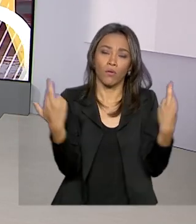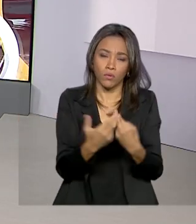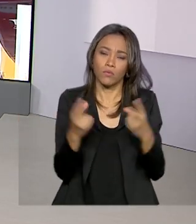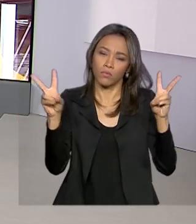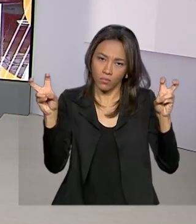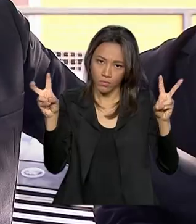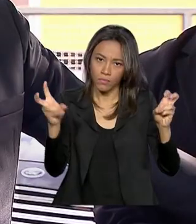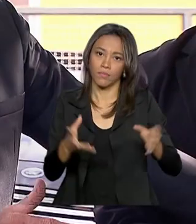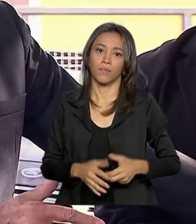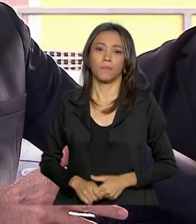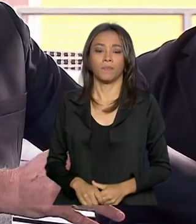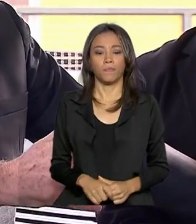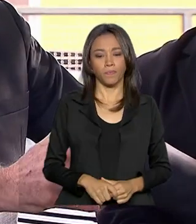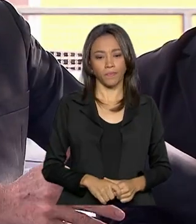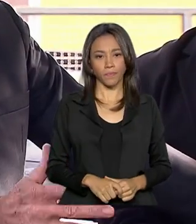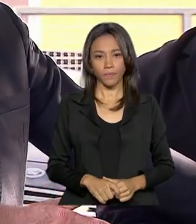assunto.